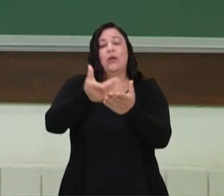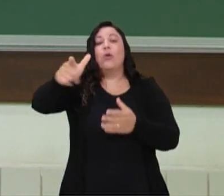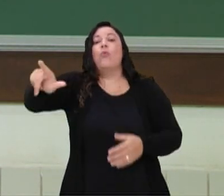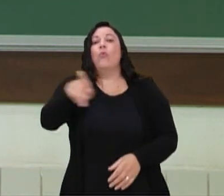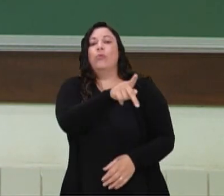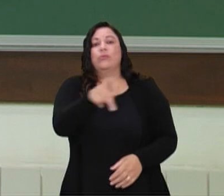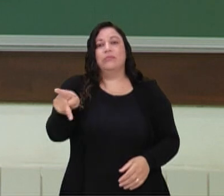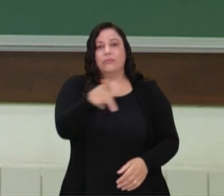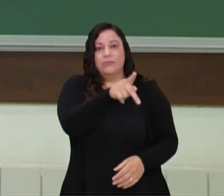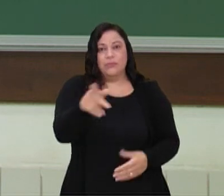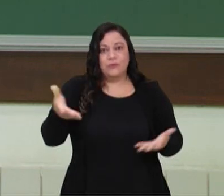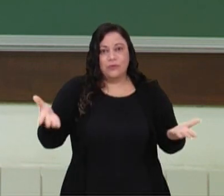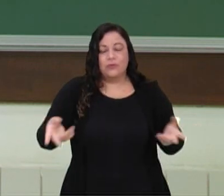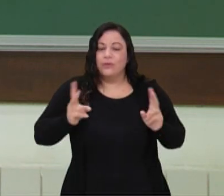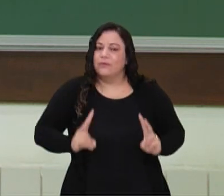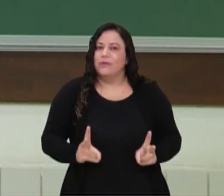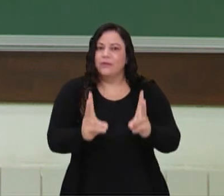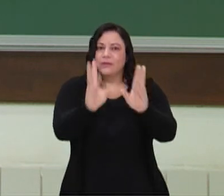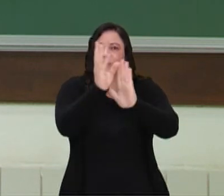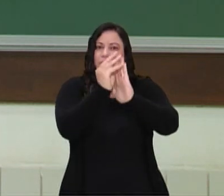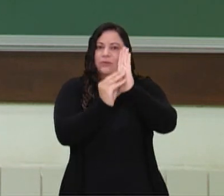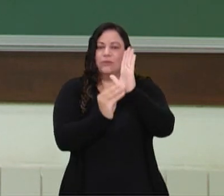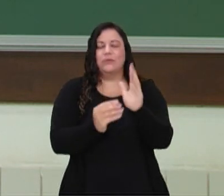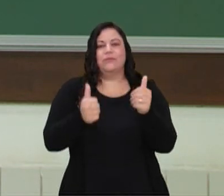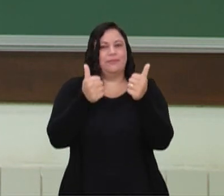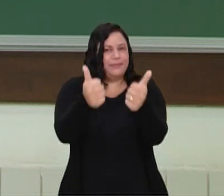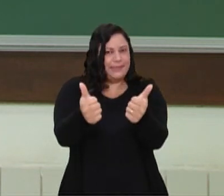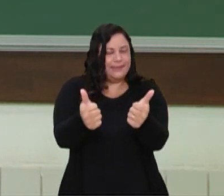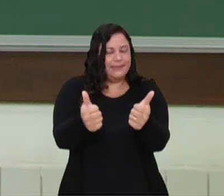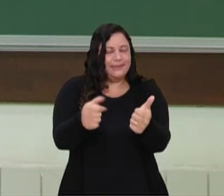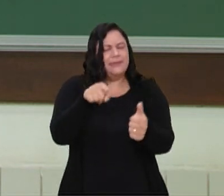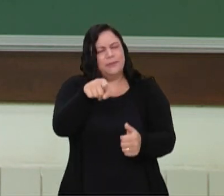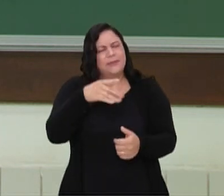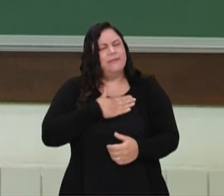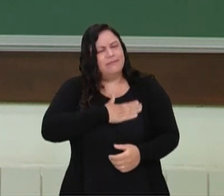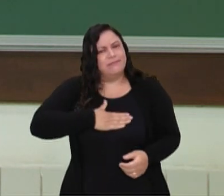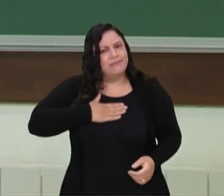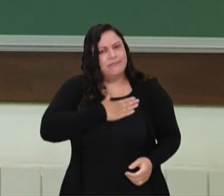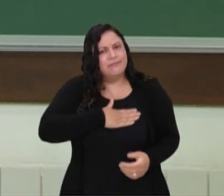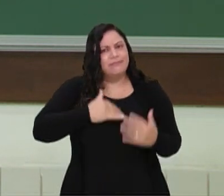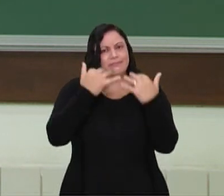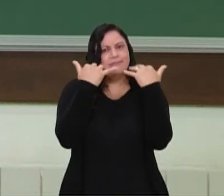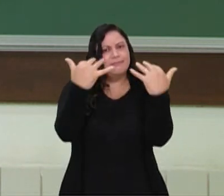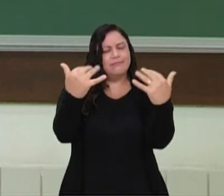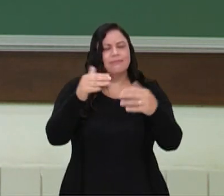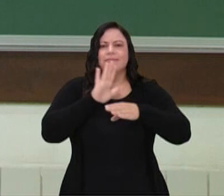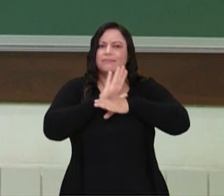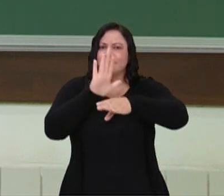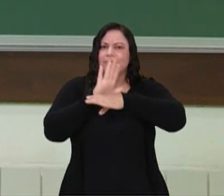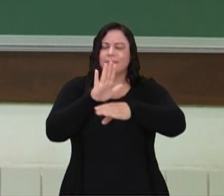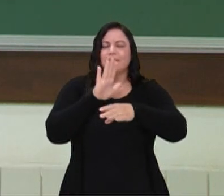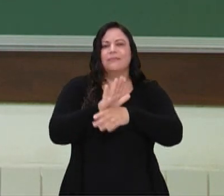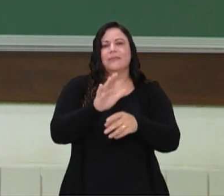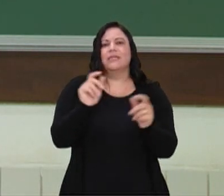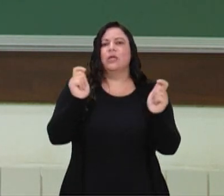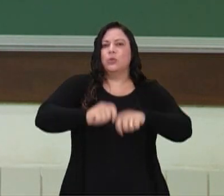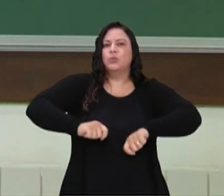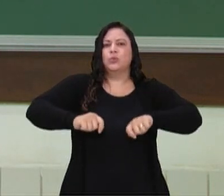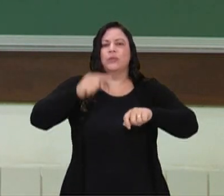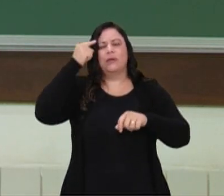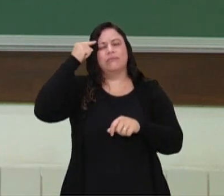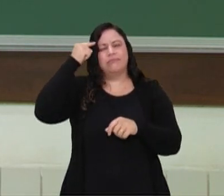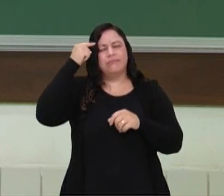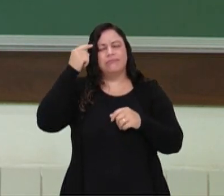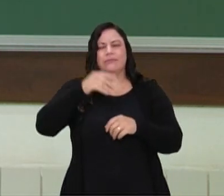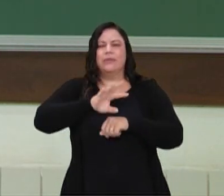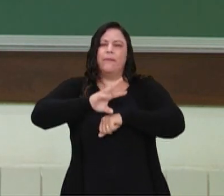professora que vai seguir com vocês. Espero que vocês tenham gostado. Espero ter contribuído um pouquinho mais para ampliar o conhecimento